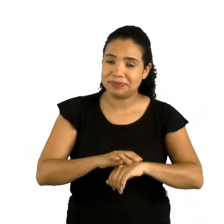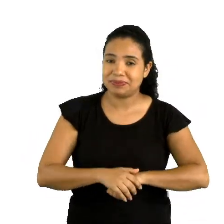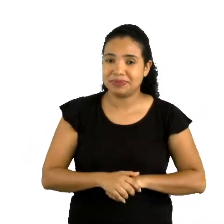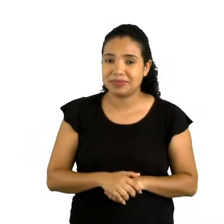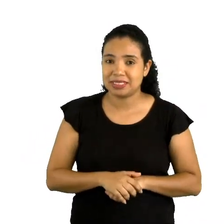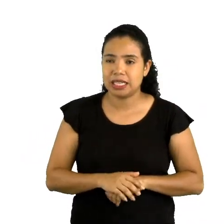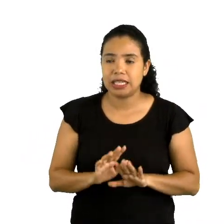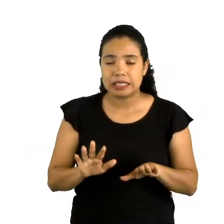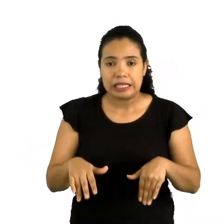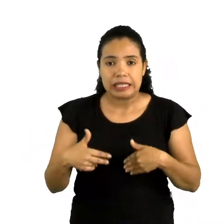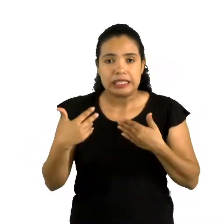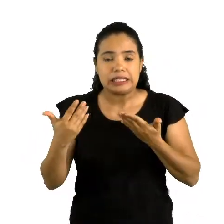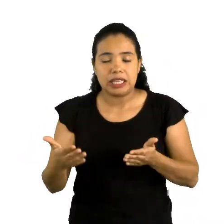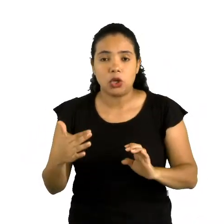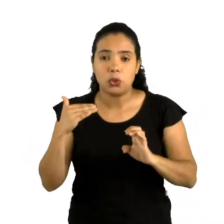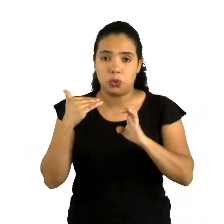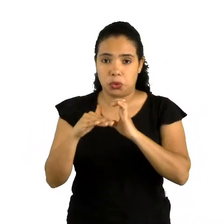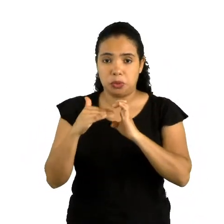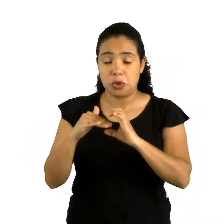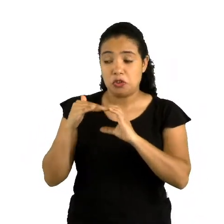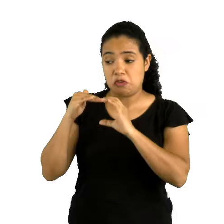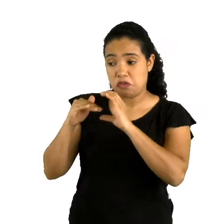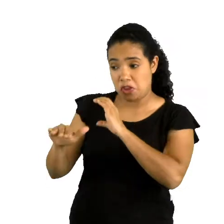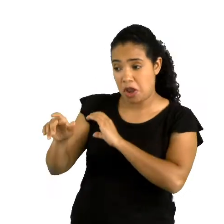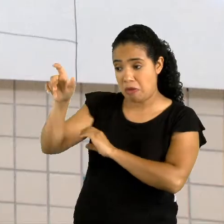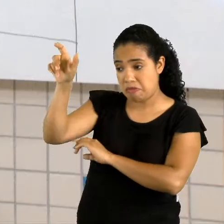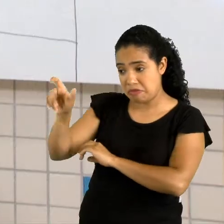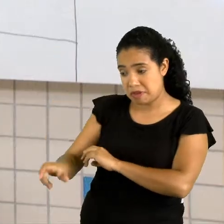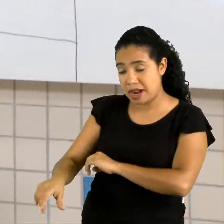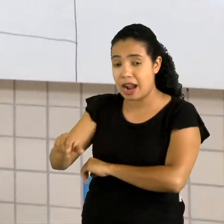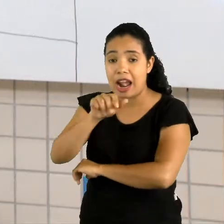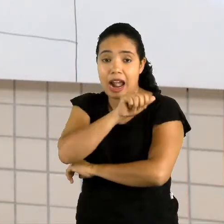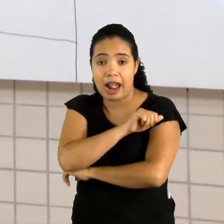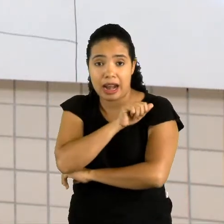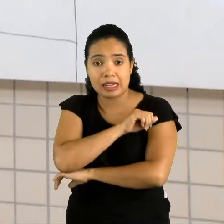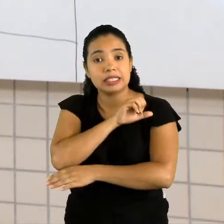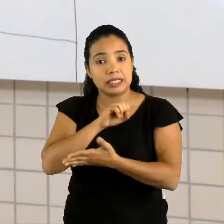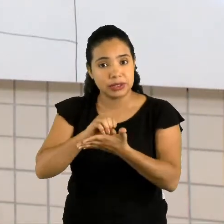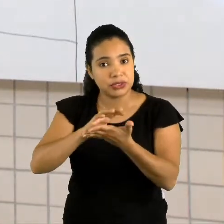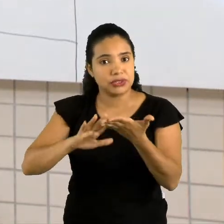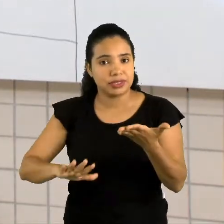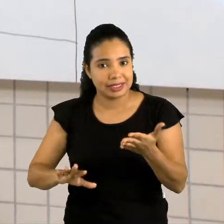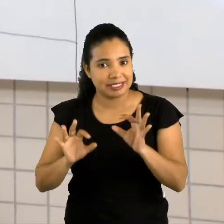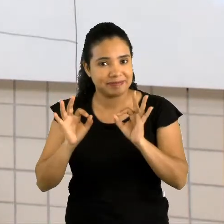Então, esse e-mail vai ser enviado para um aluno e é sobre as atividades.